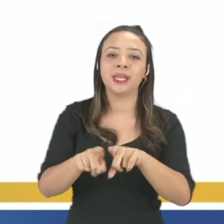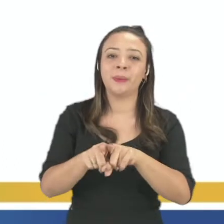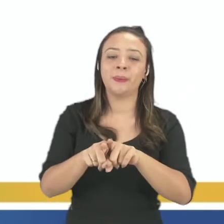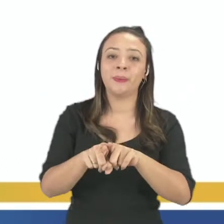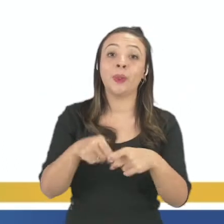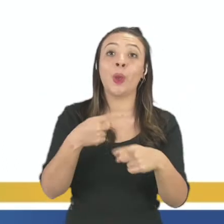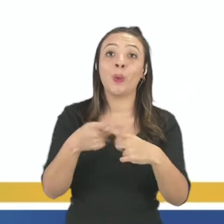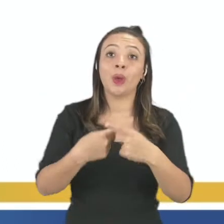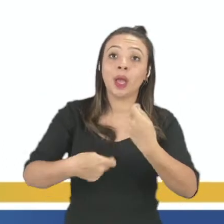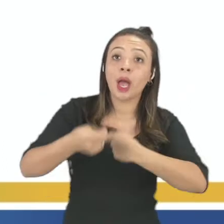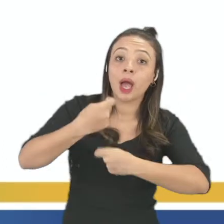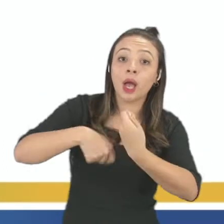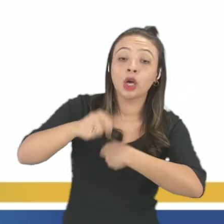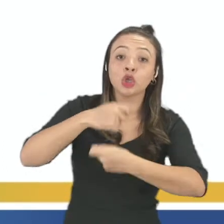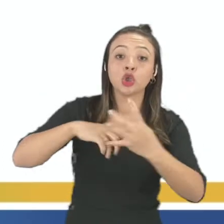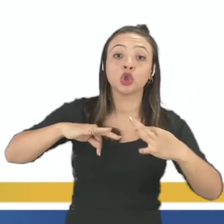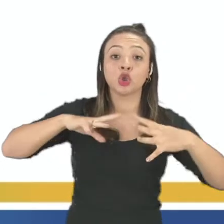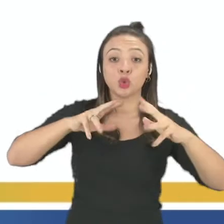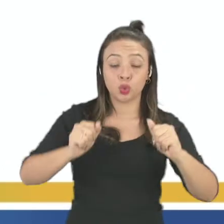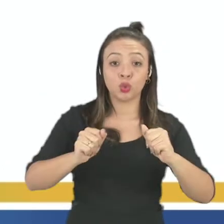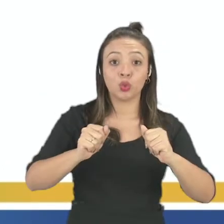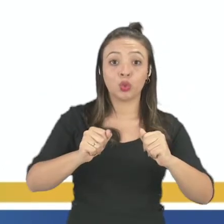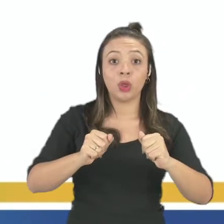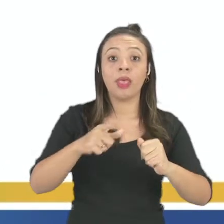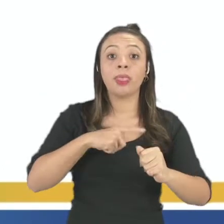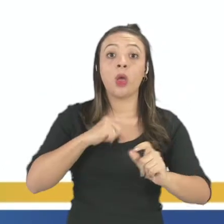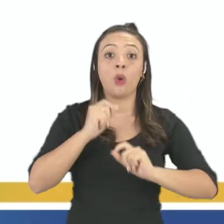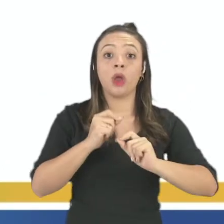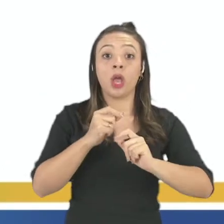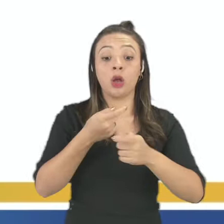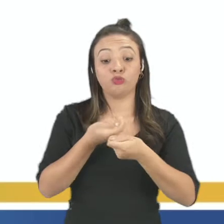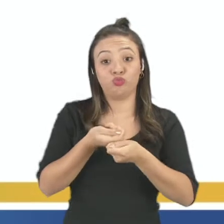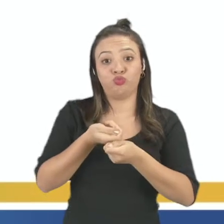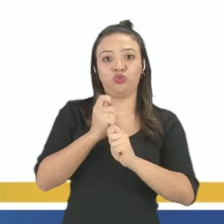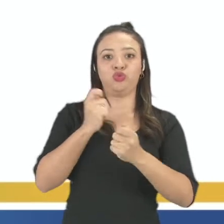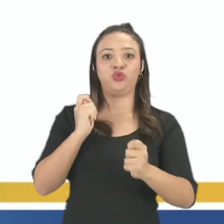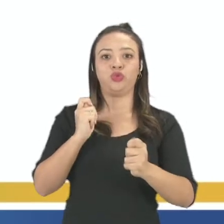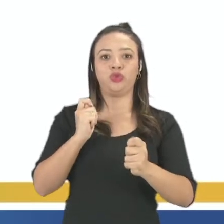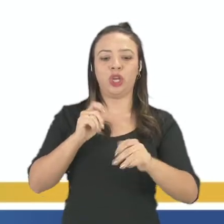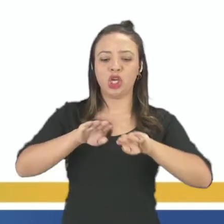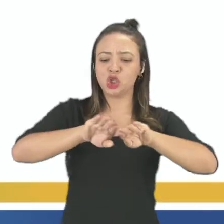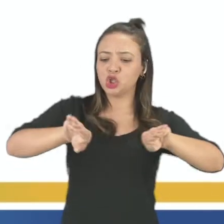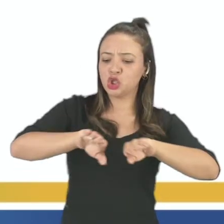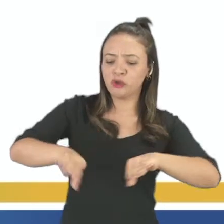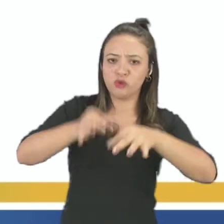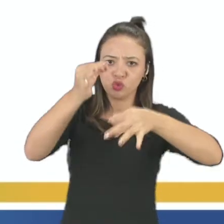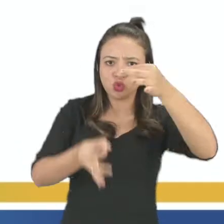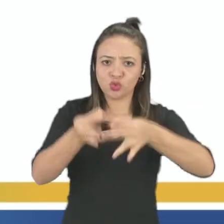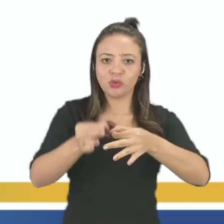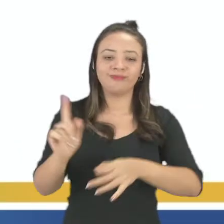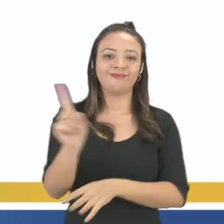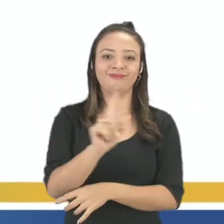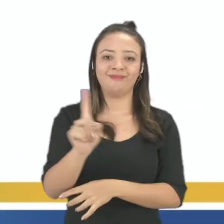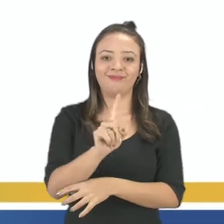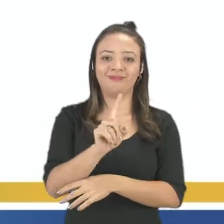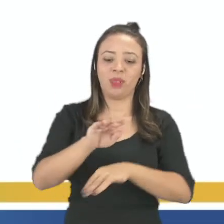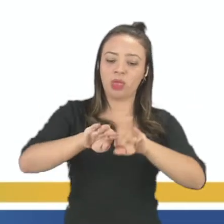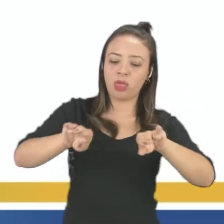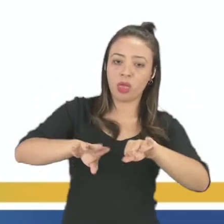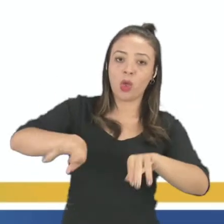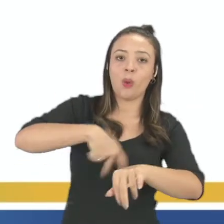a comercialização dos produtos gera lucros, que não são repartidos de forma justa para o país